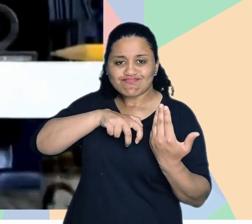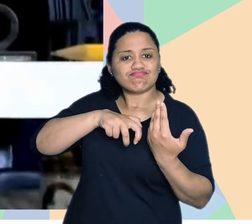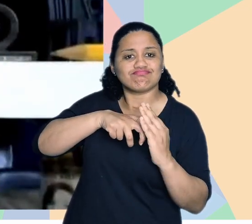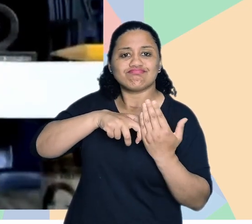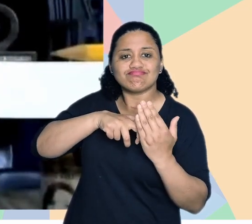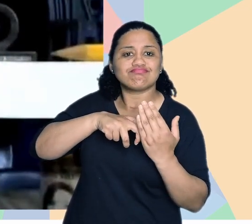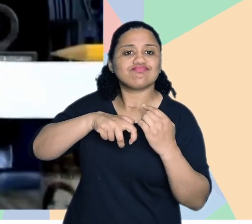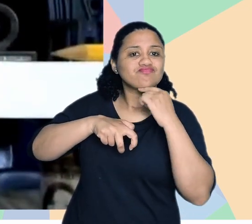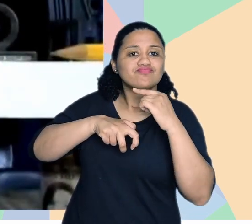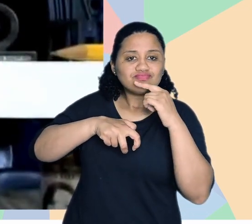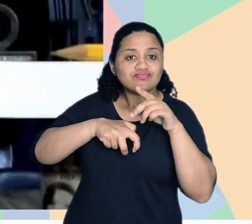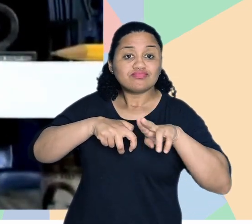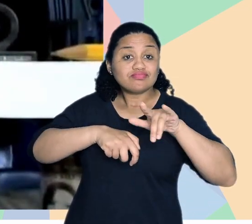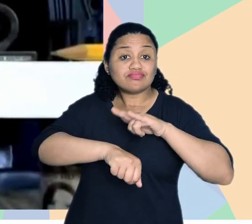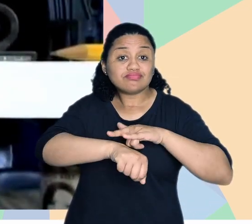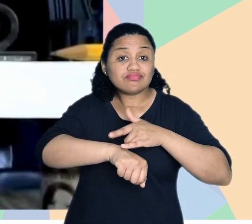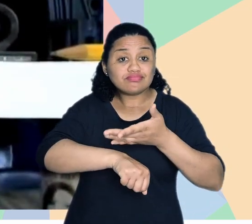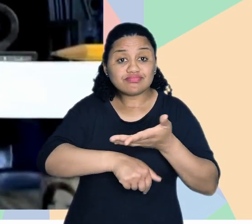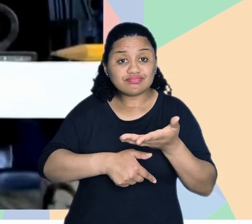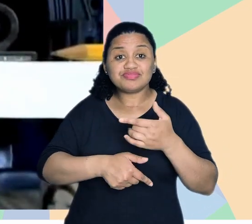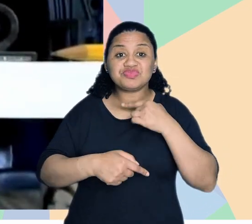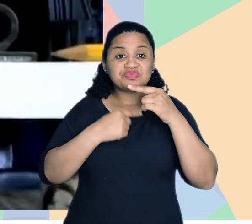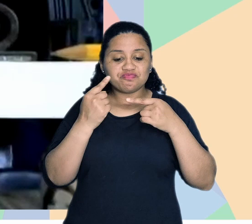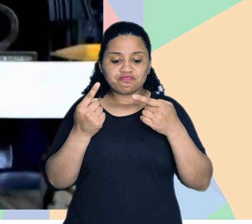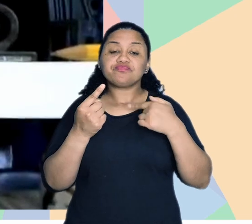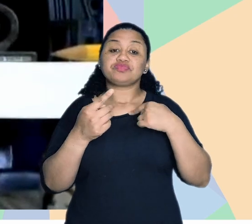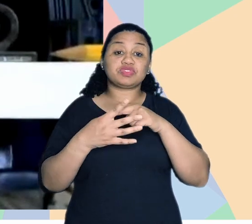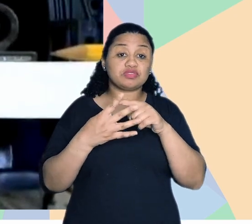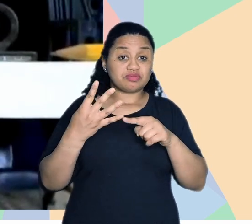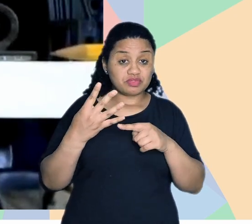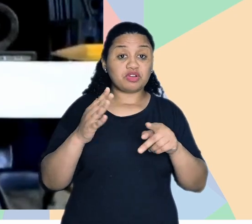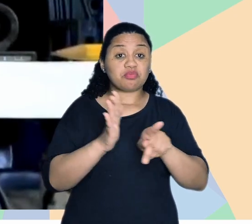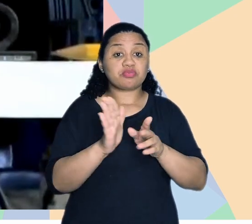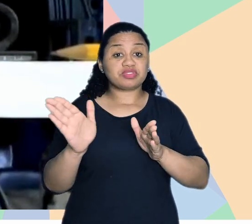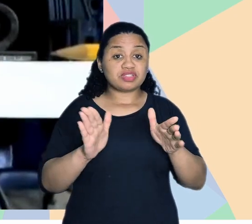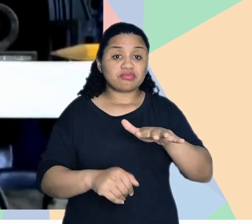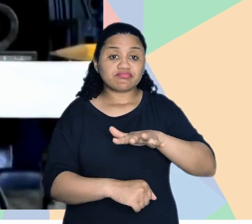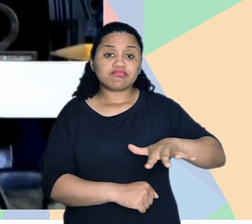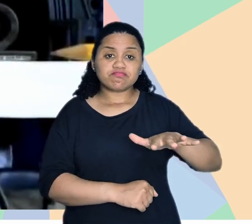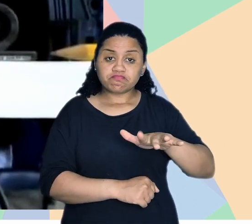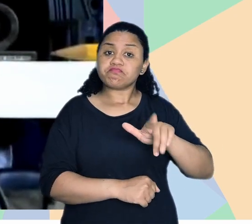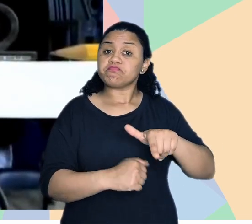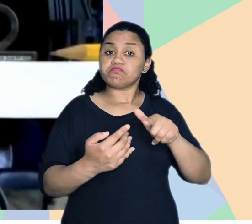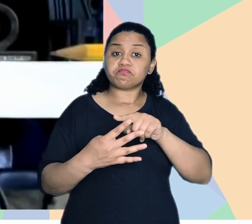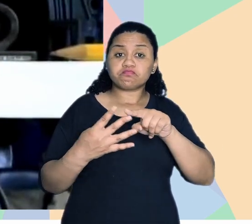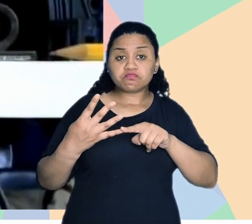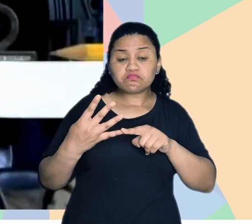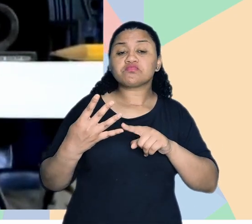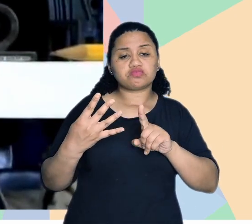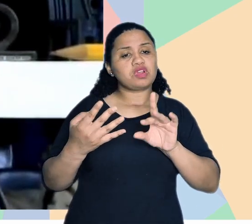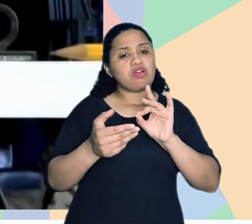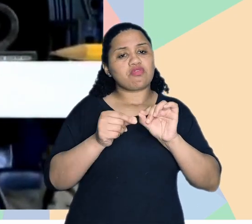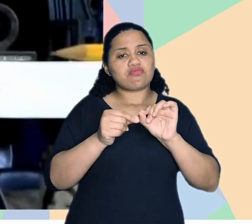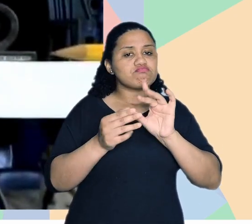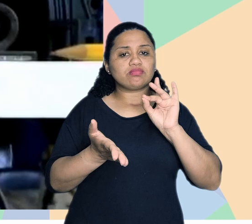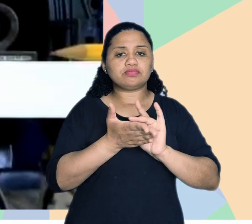o sanitário. Além desses quatro componentes, né? De acessibilidade espacial que, juntos, né?